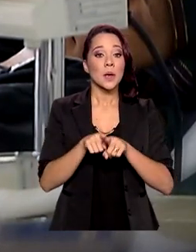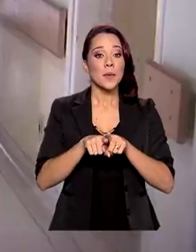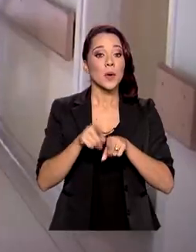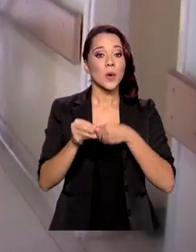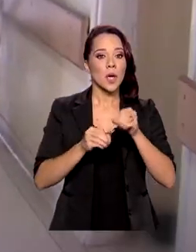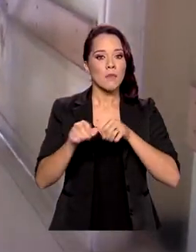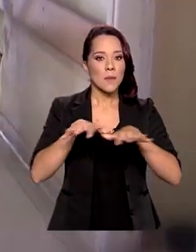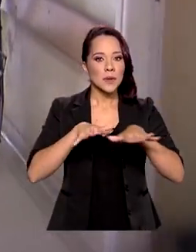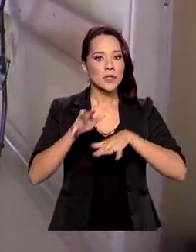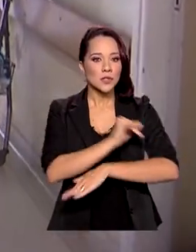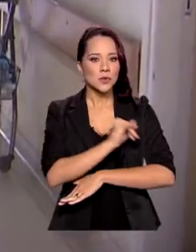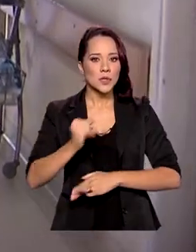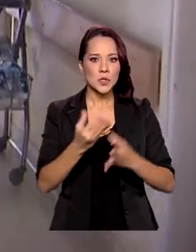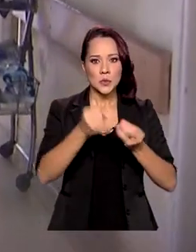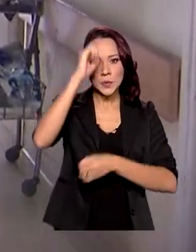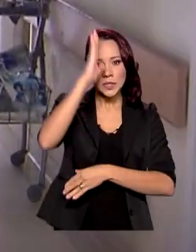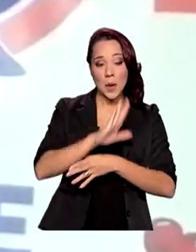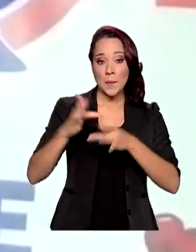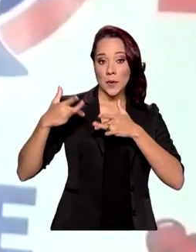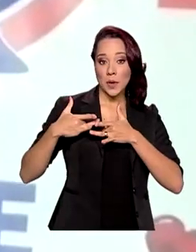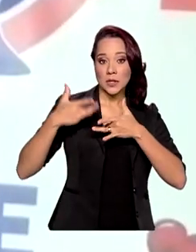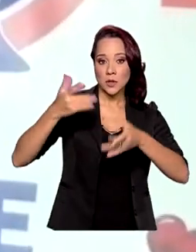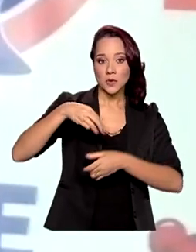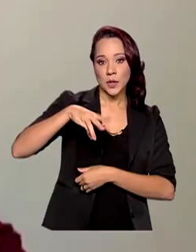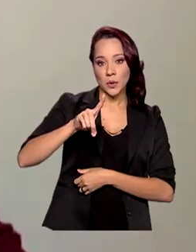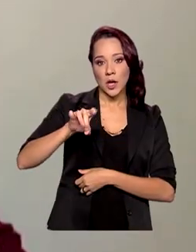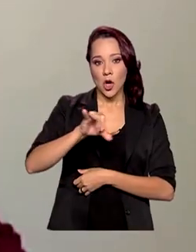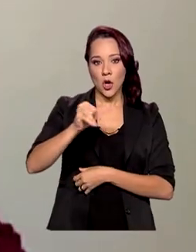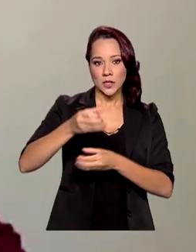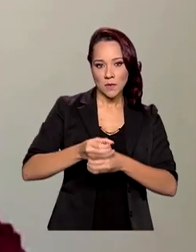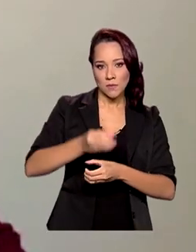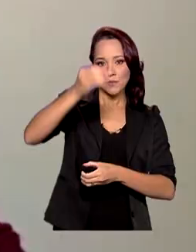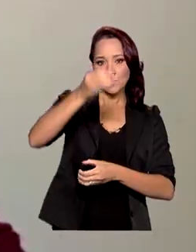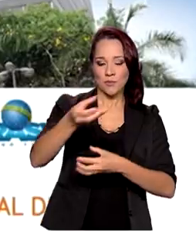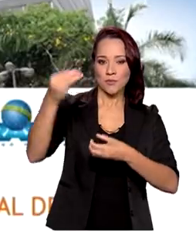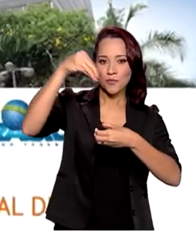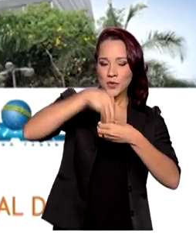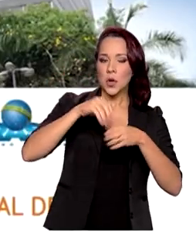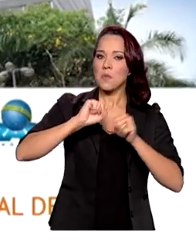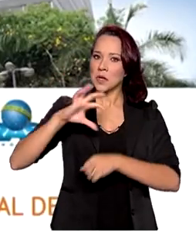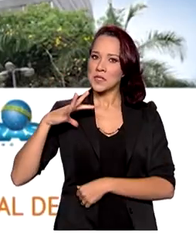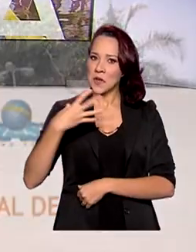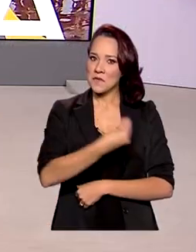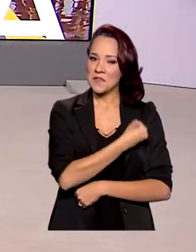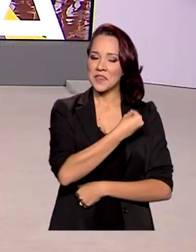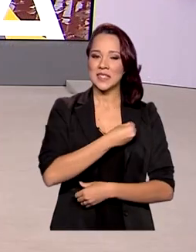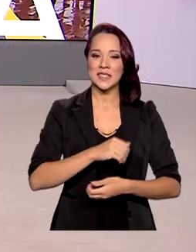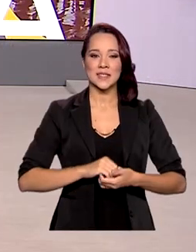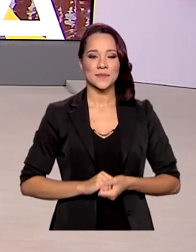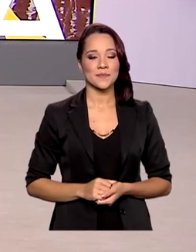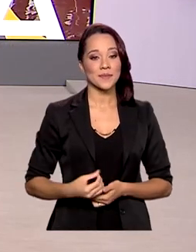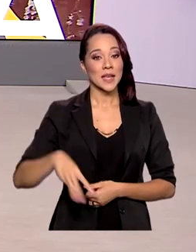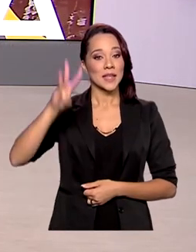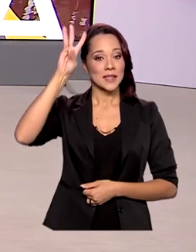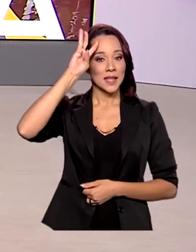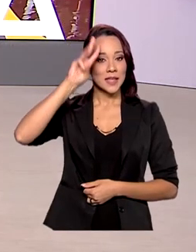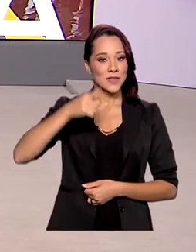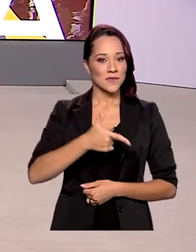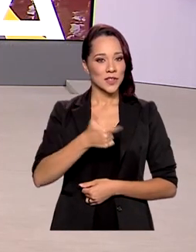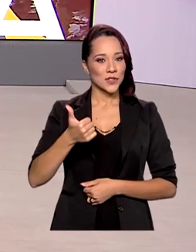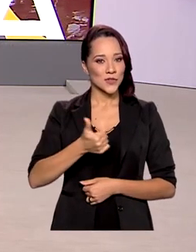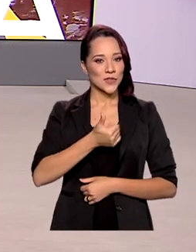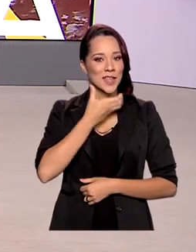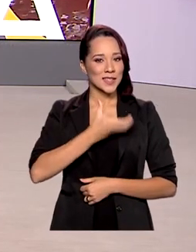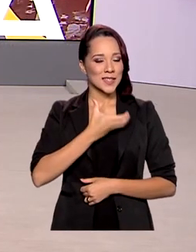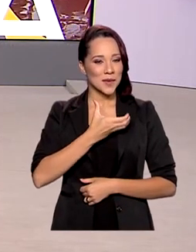instituições e de muitos brasileiros pela doação de medula, que pode salvar vidas. Terça-feira, 21